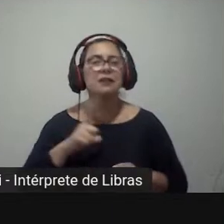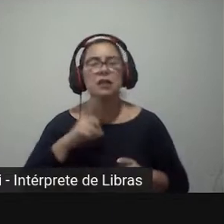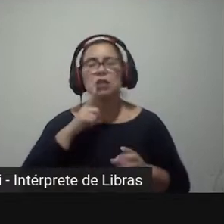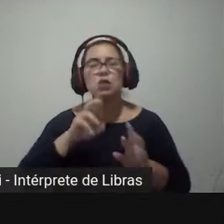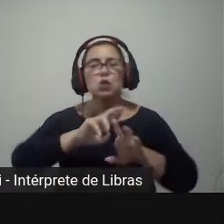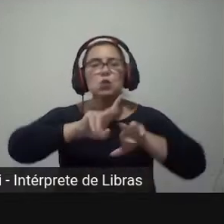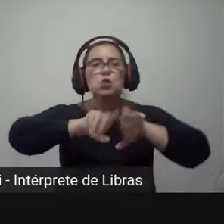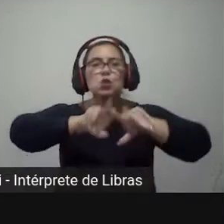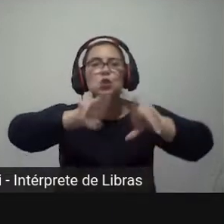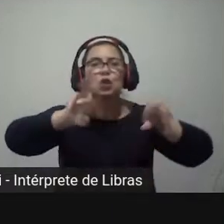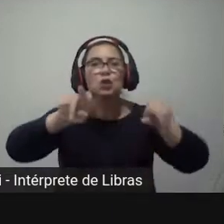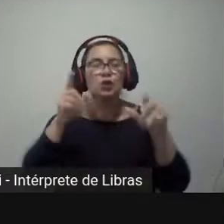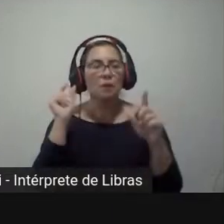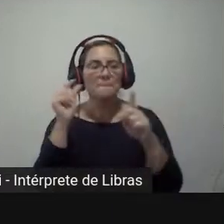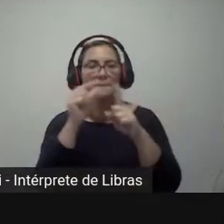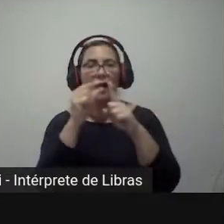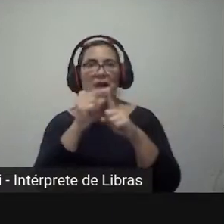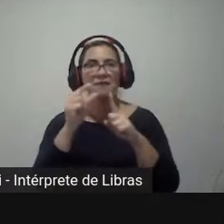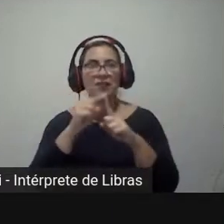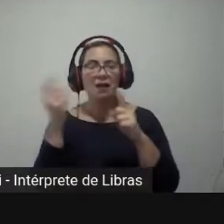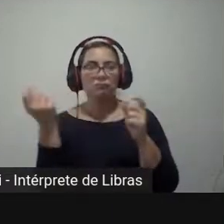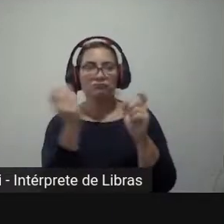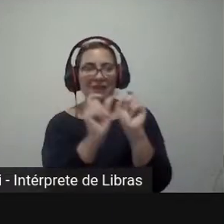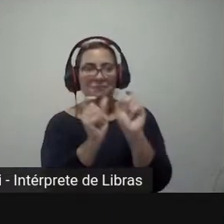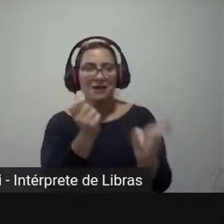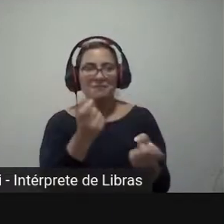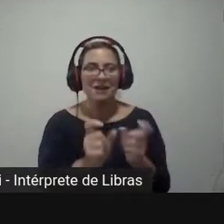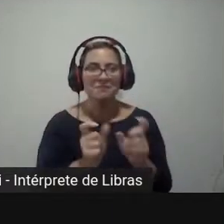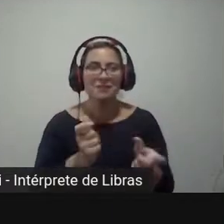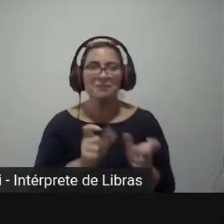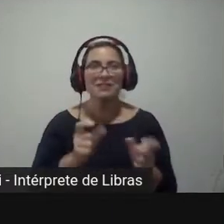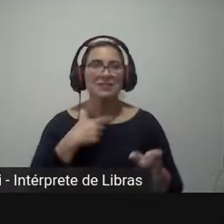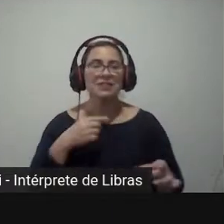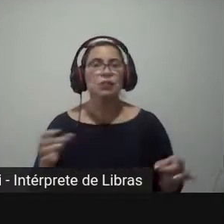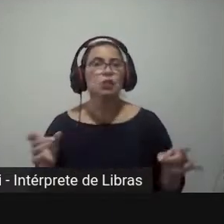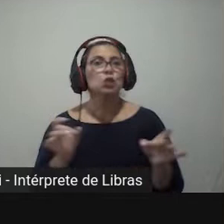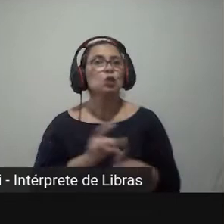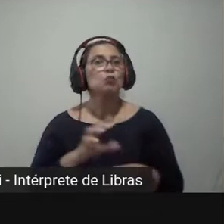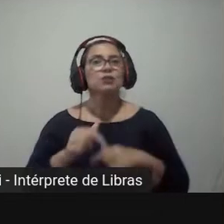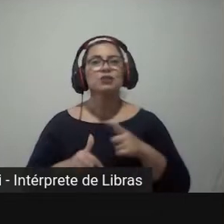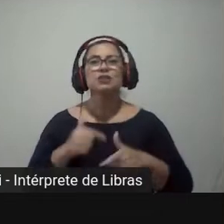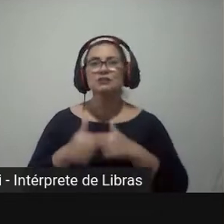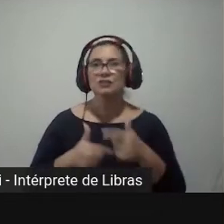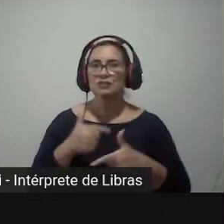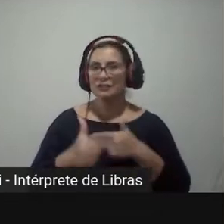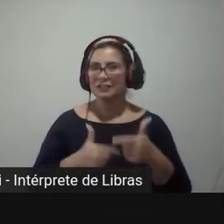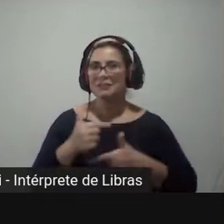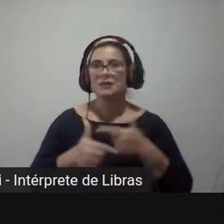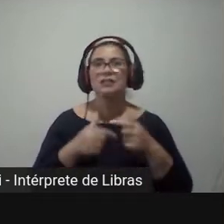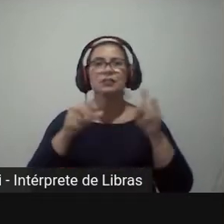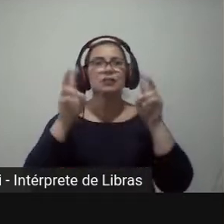diferentes nomenclaturas possíveis para poder contemplar todos os trabalhos que tratassem sobre esse tema.